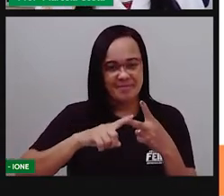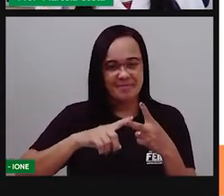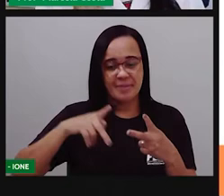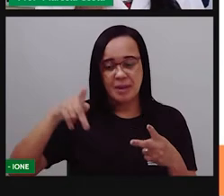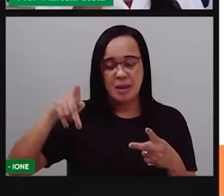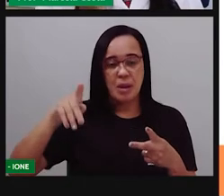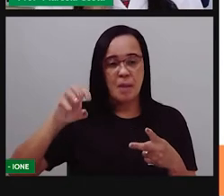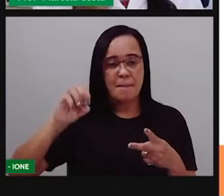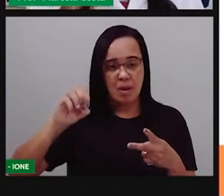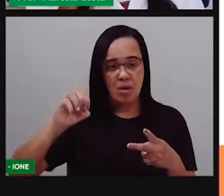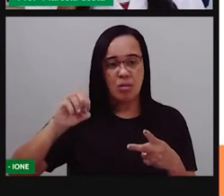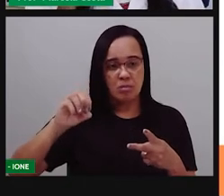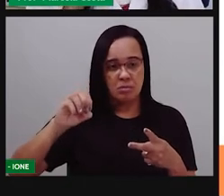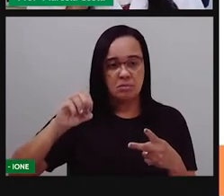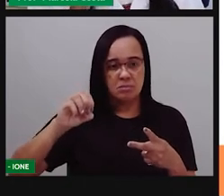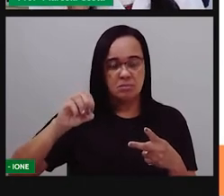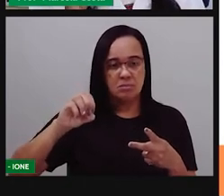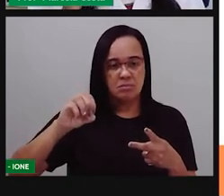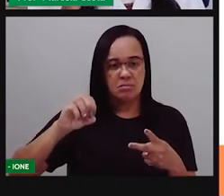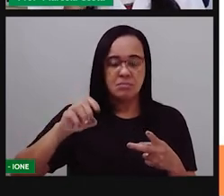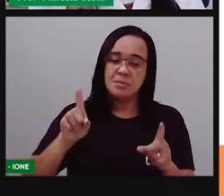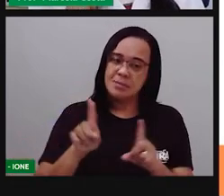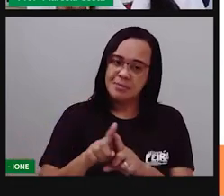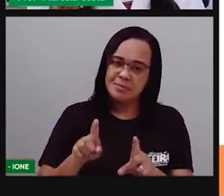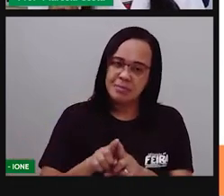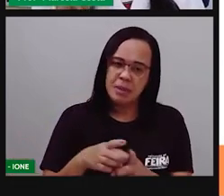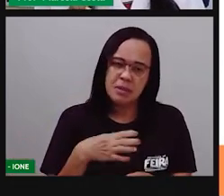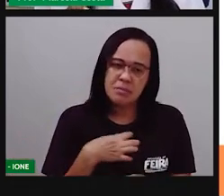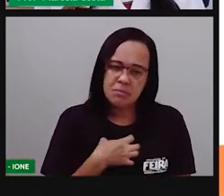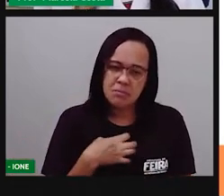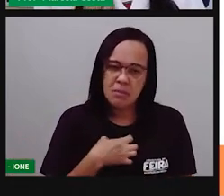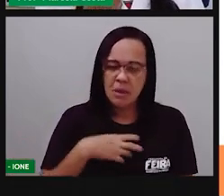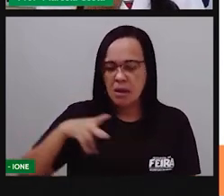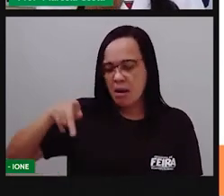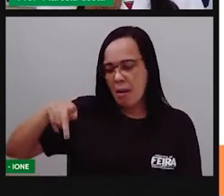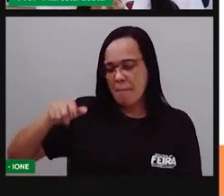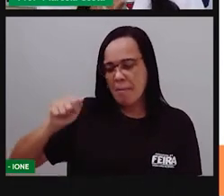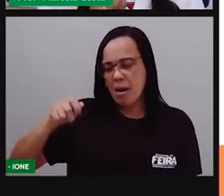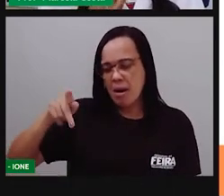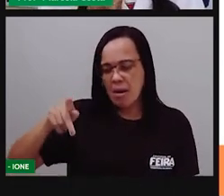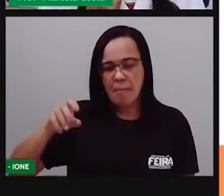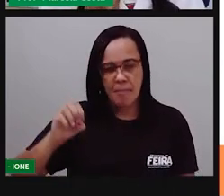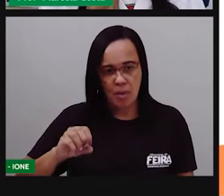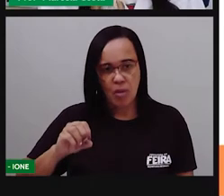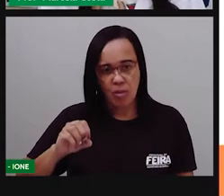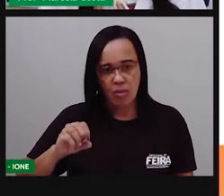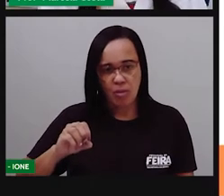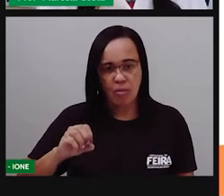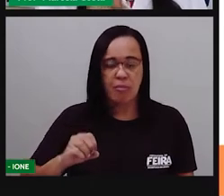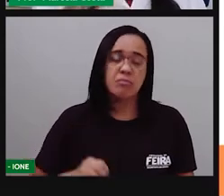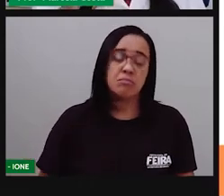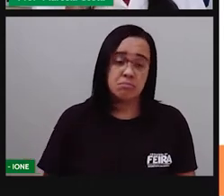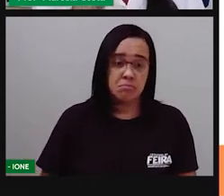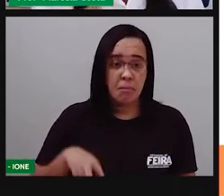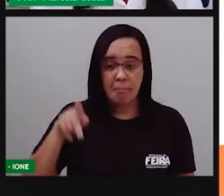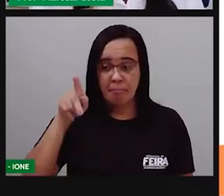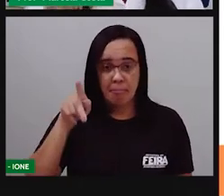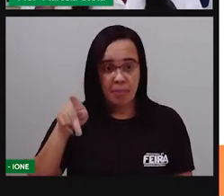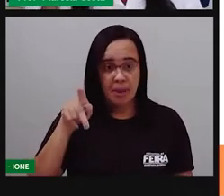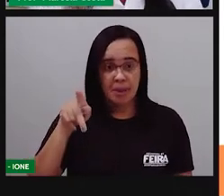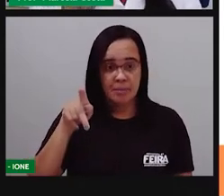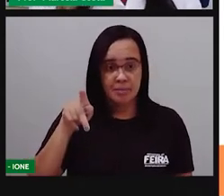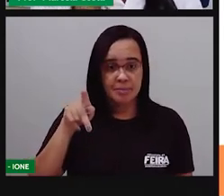Pó. Você também ouve o som do P, ó. Pá, pó. P, pé. Você